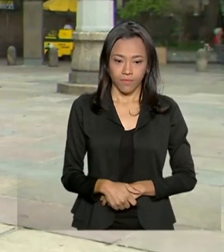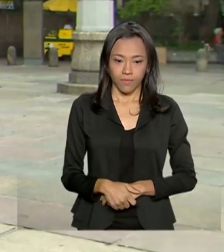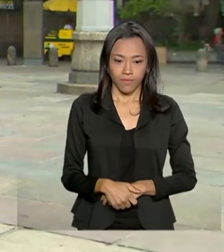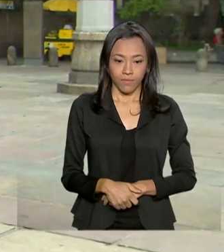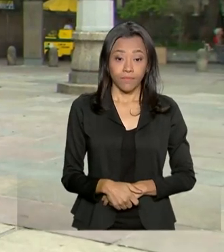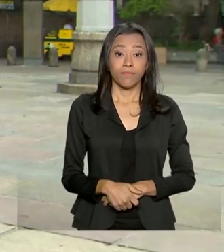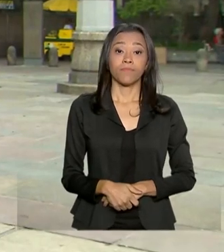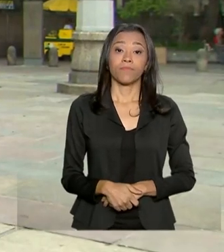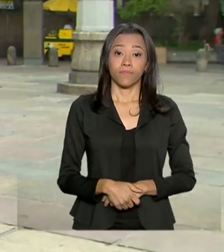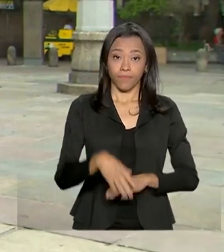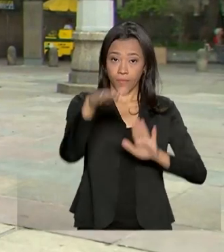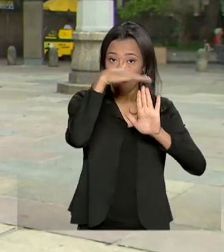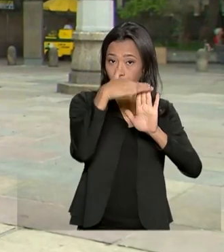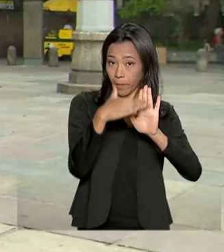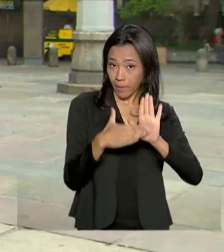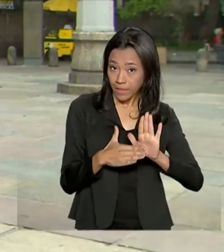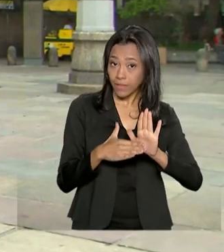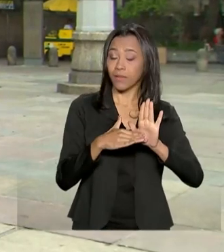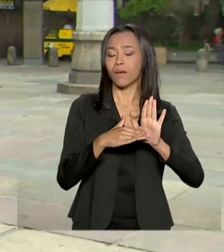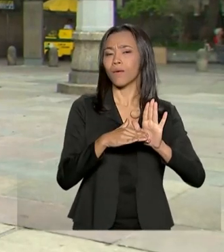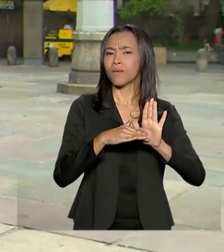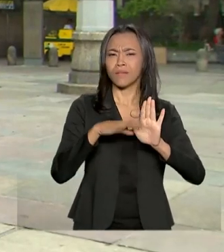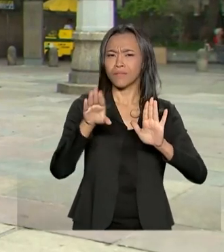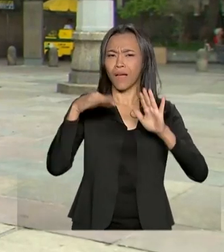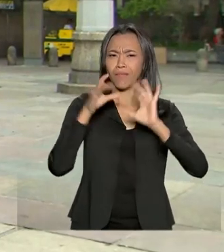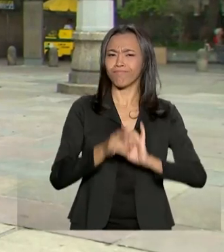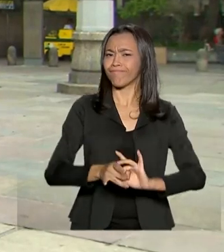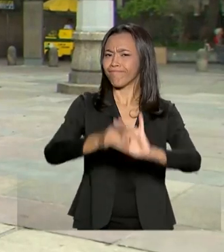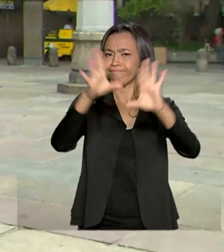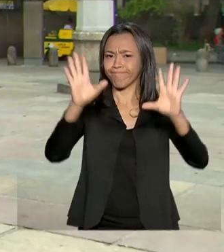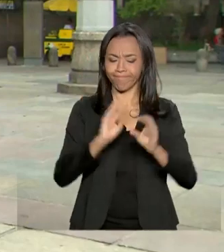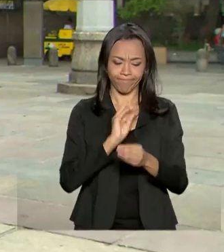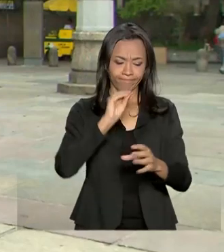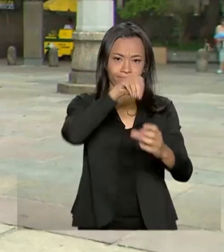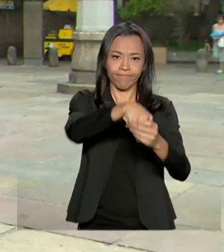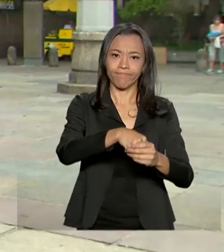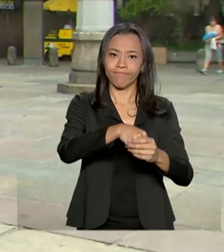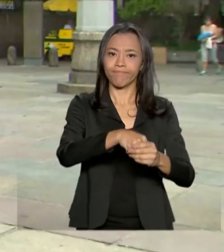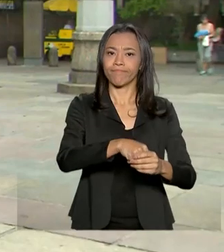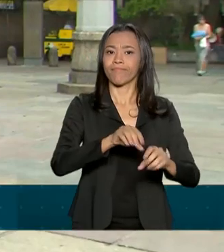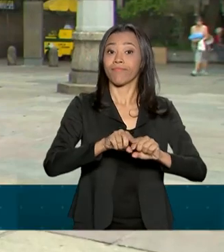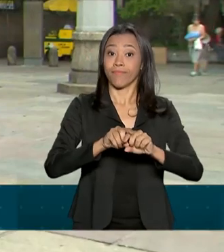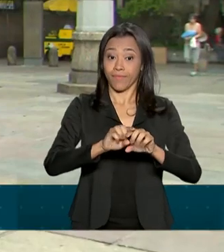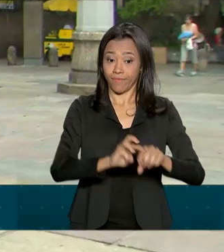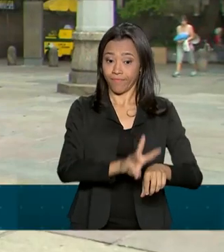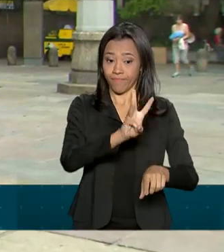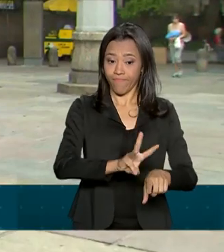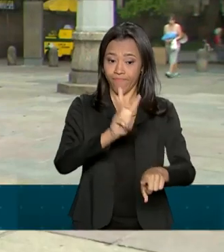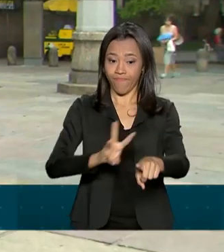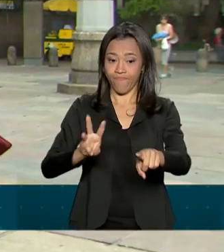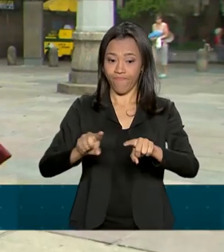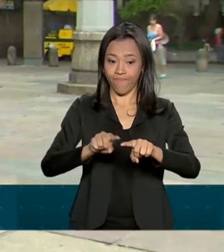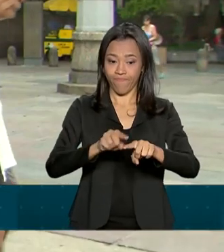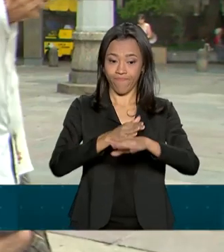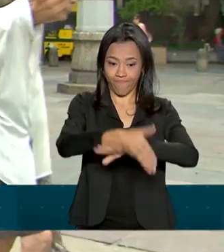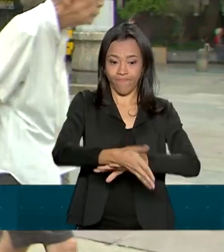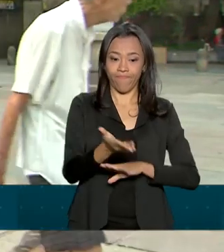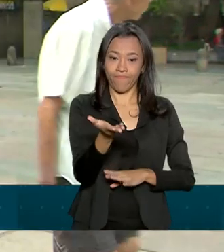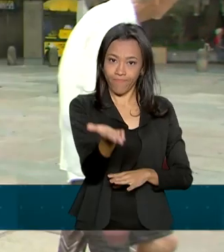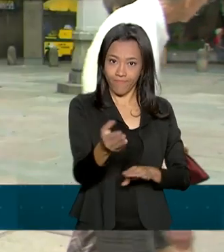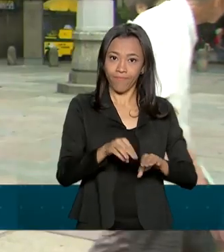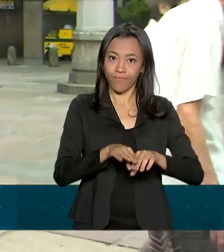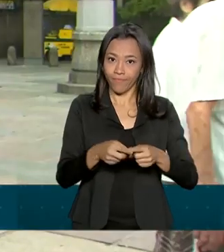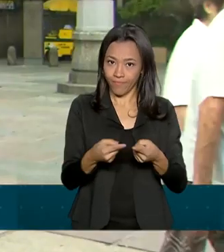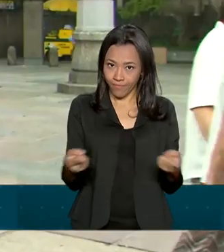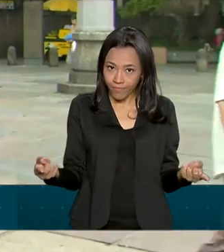A programação completa está disponível online no site www.museus.gov